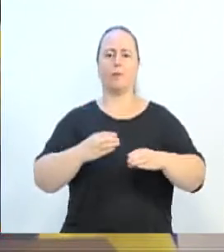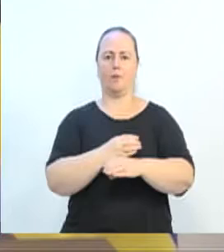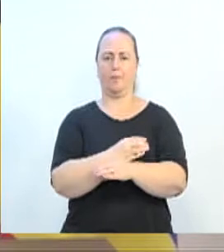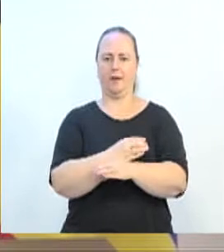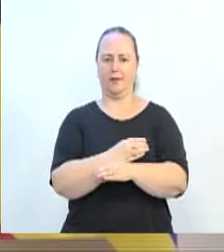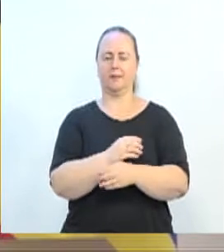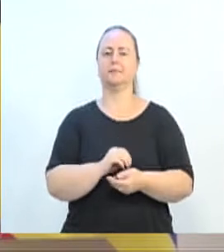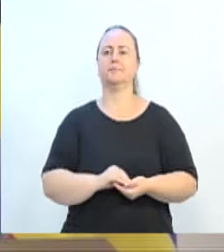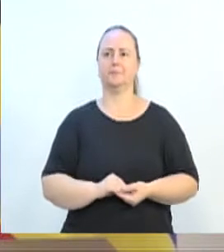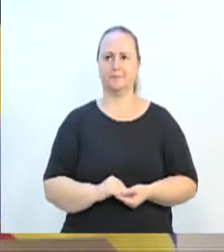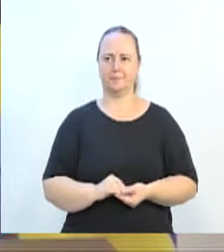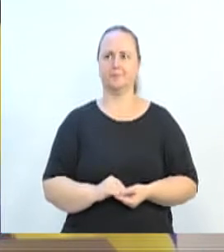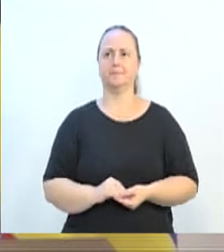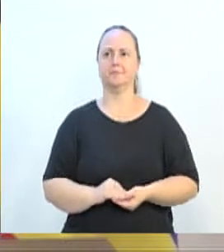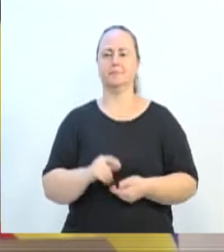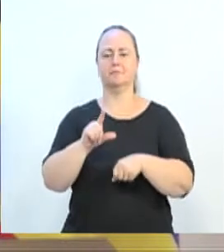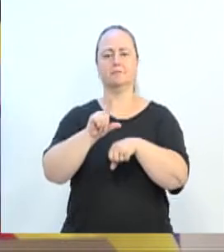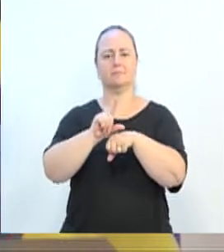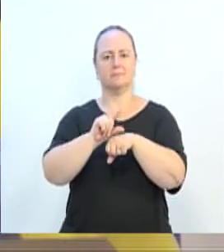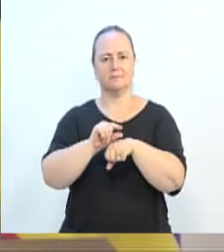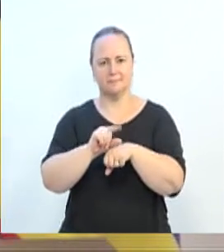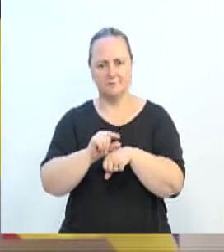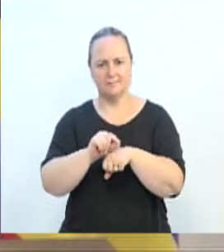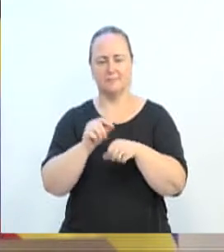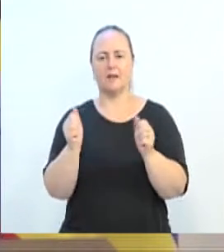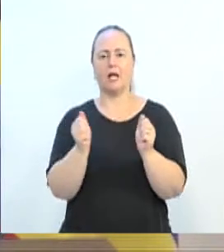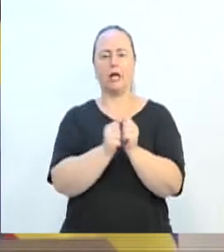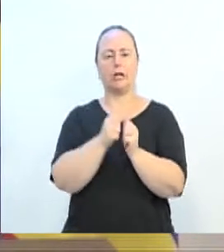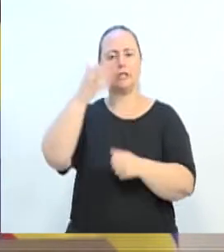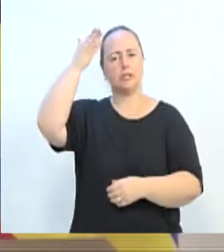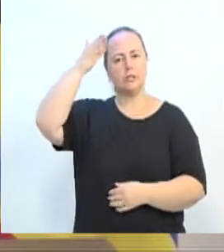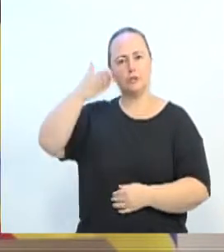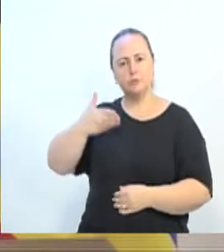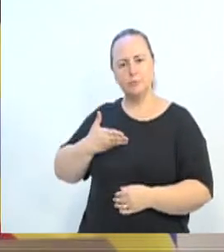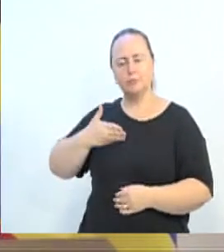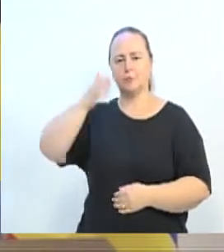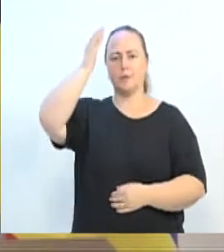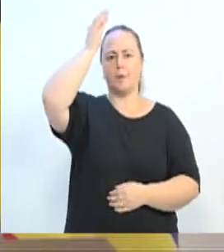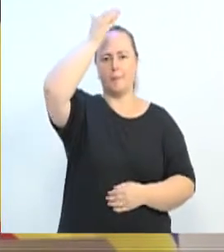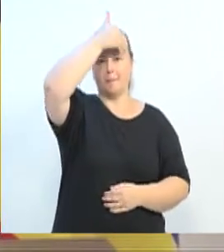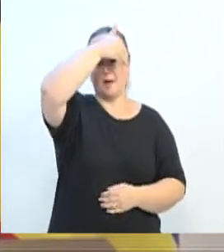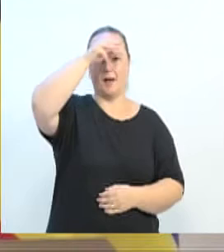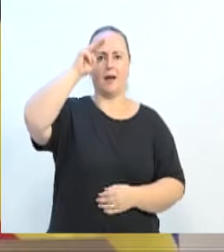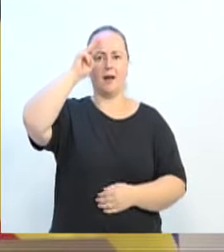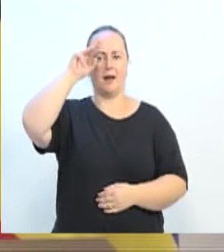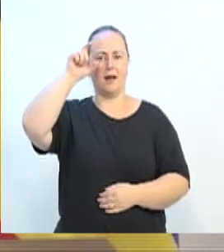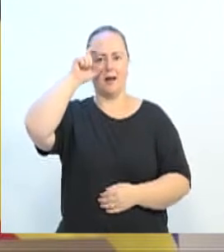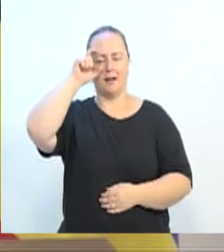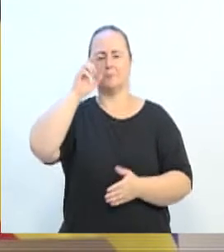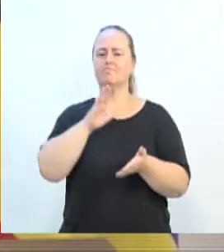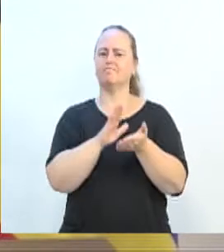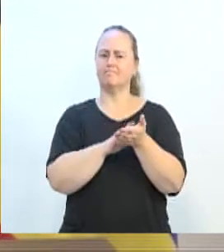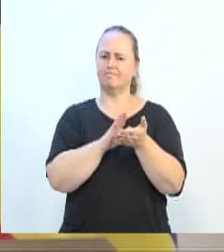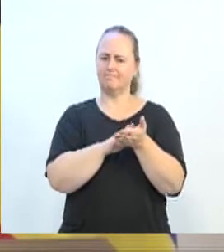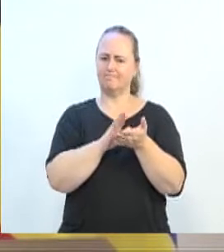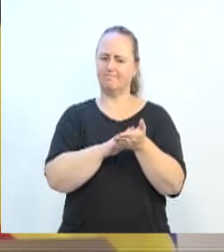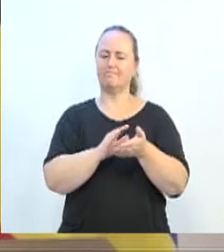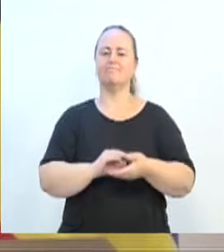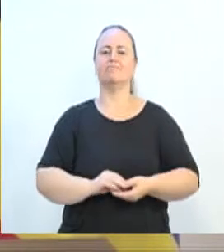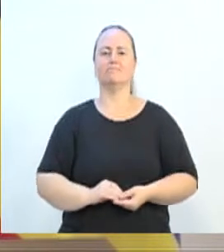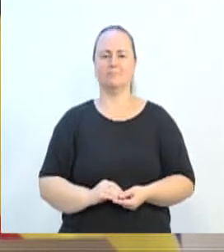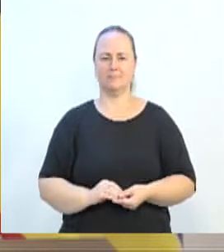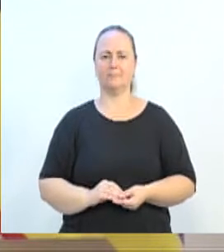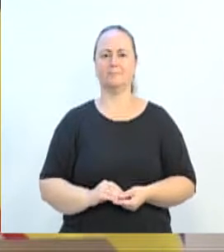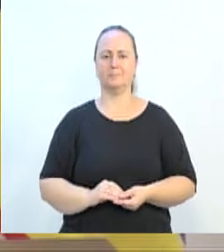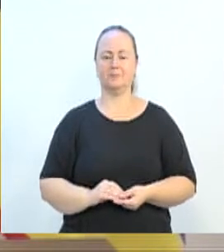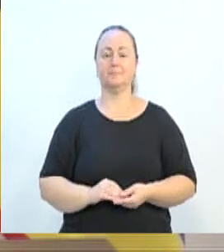a Secretaria da Educação, através da Patrícia, também o prefeito Mário e a vice-prefeita. E também, nesse mesmo